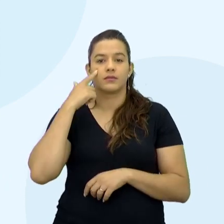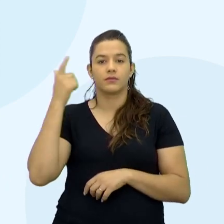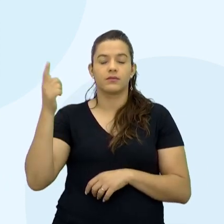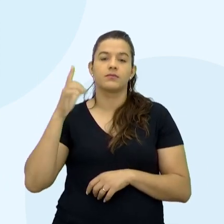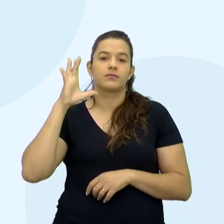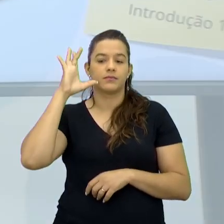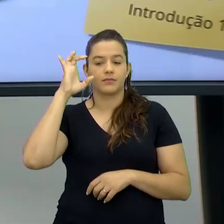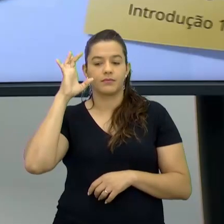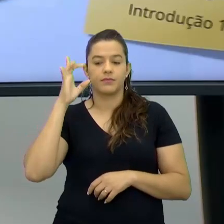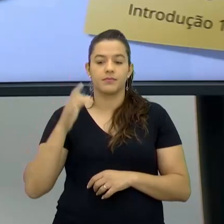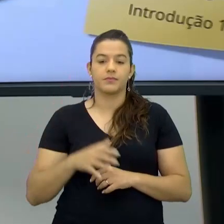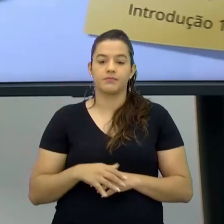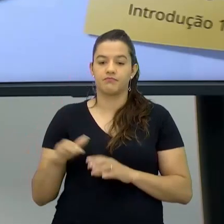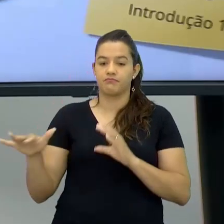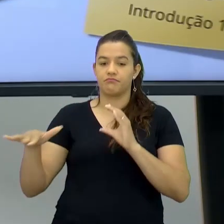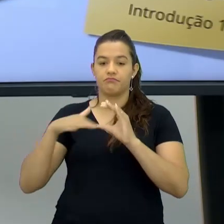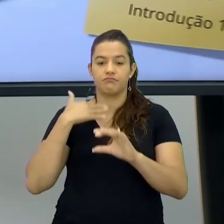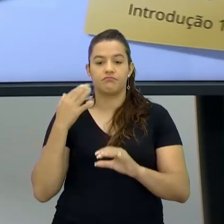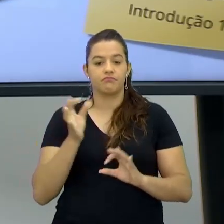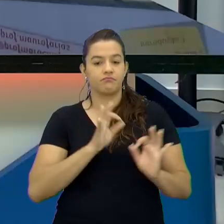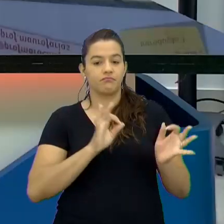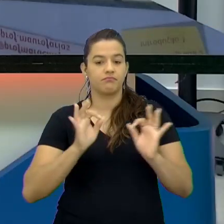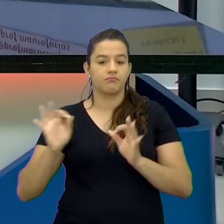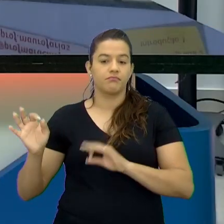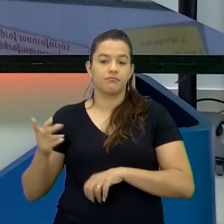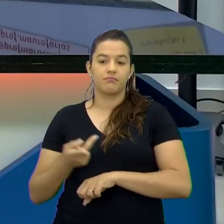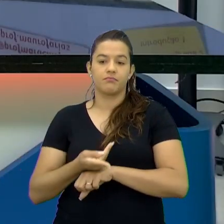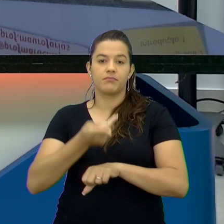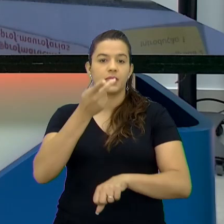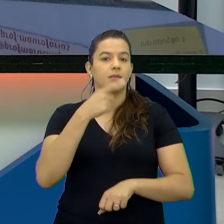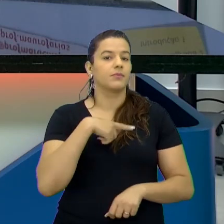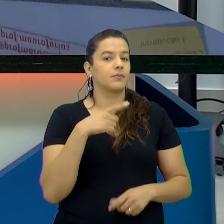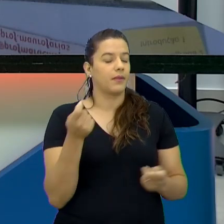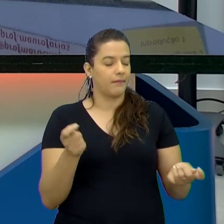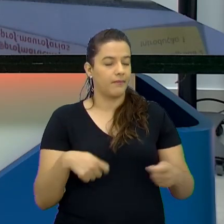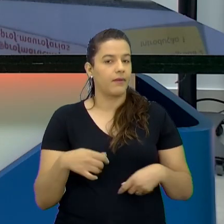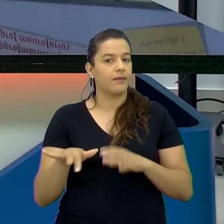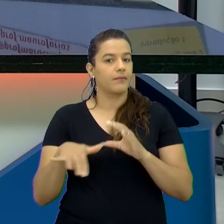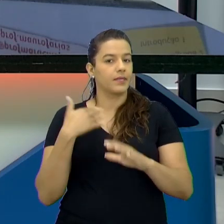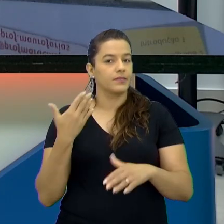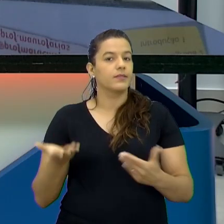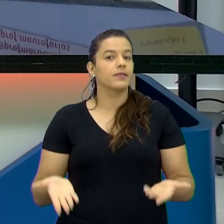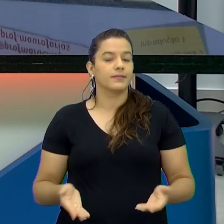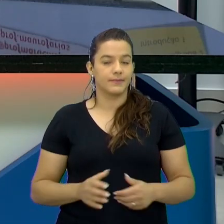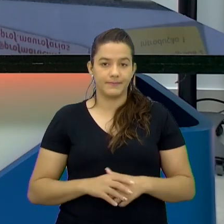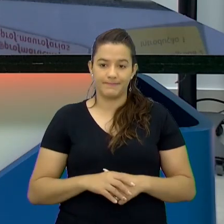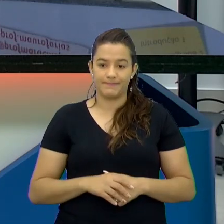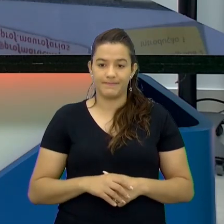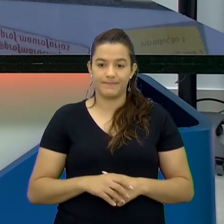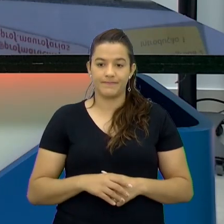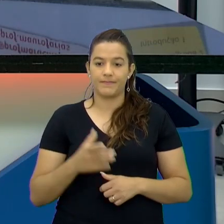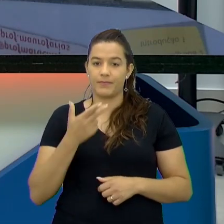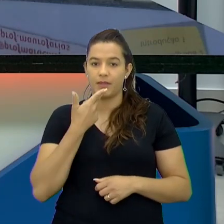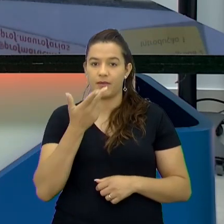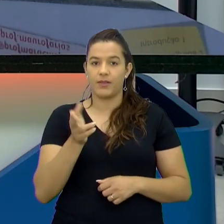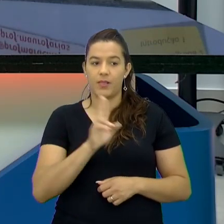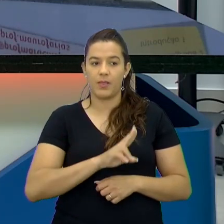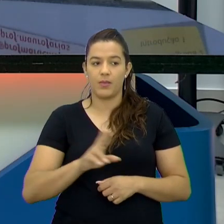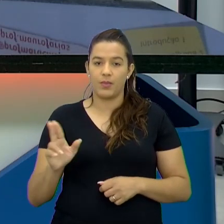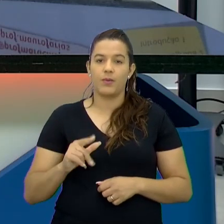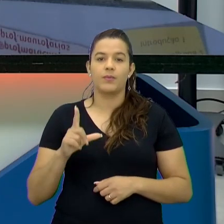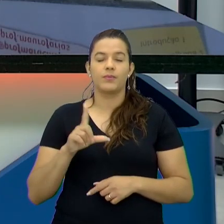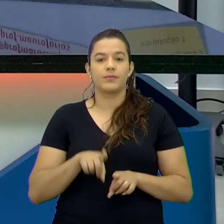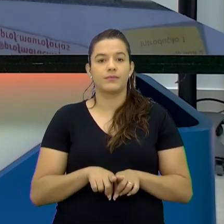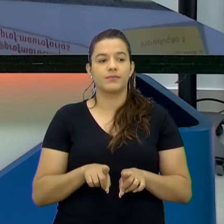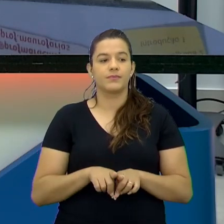pedi viu Não recebi nada Acho que eu vou dar prêmio Para a primeira pessoa Que compartilhar uma comigo É que precisa Vou falar o nome aqui né